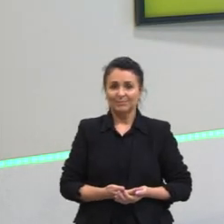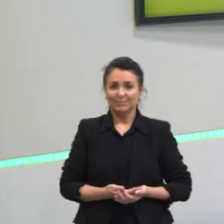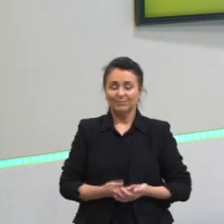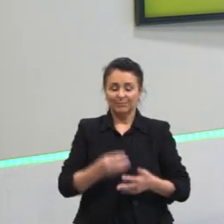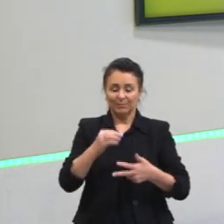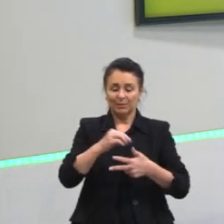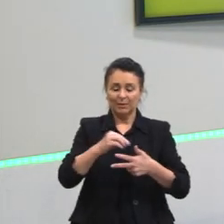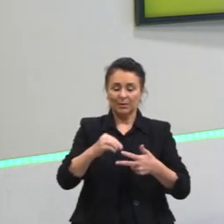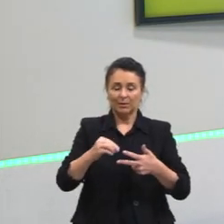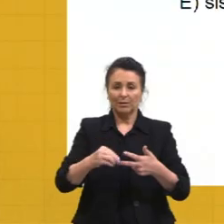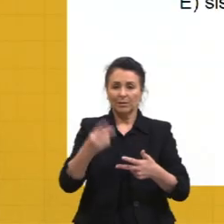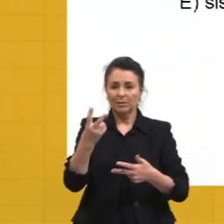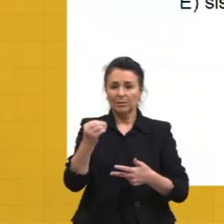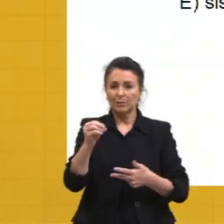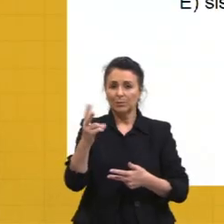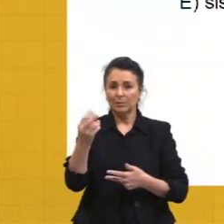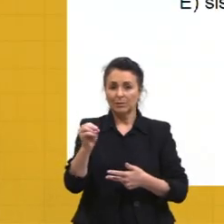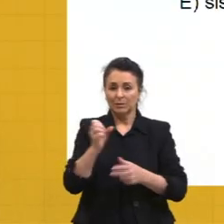Enem 2020.